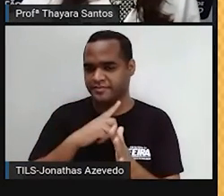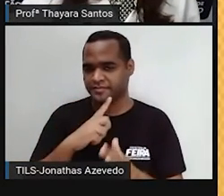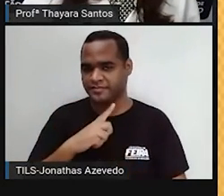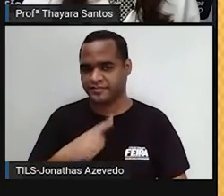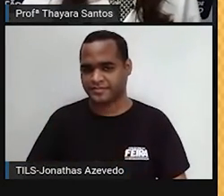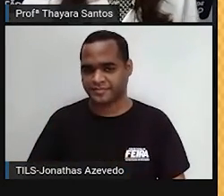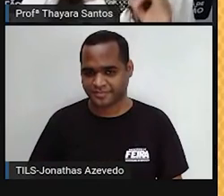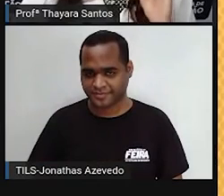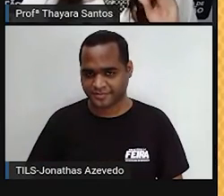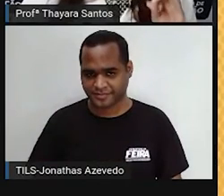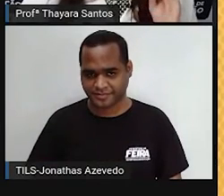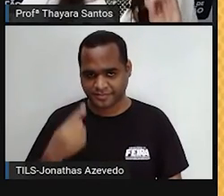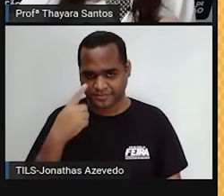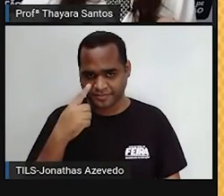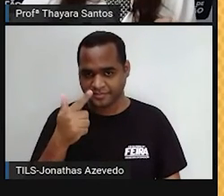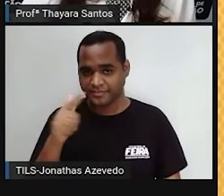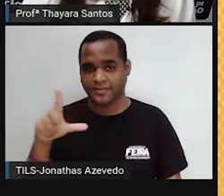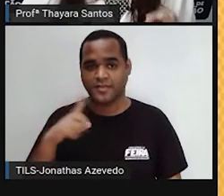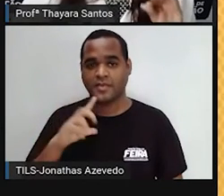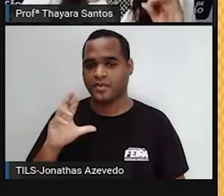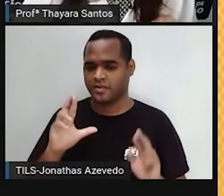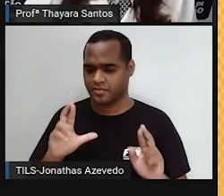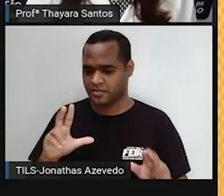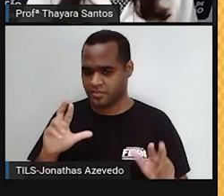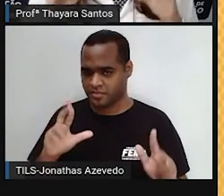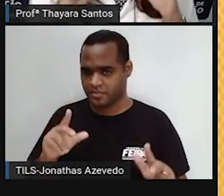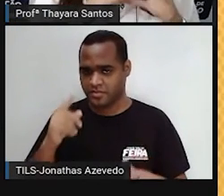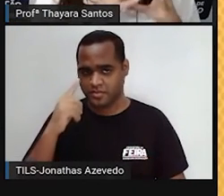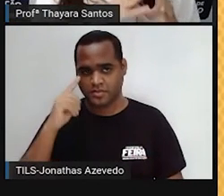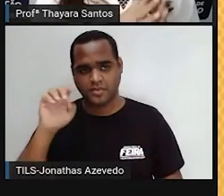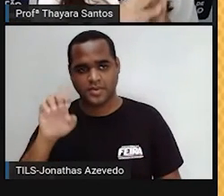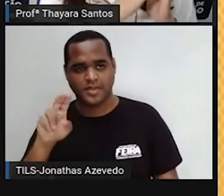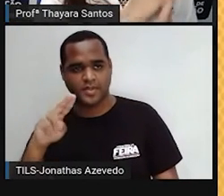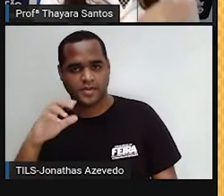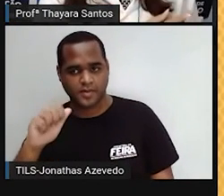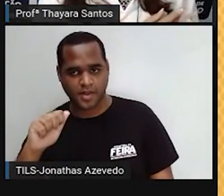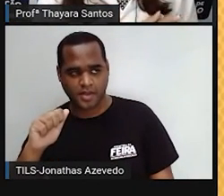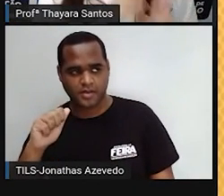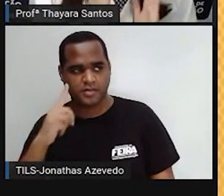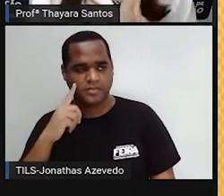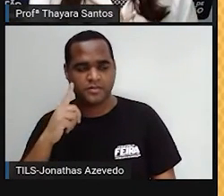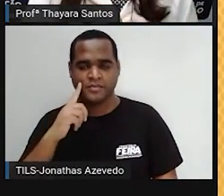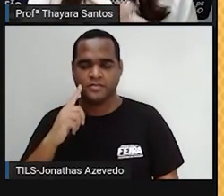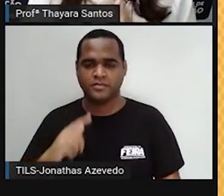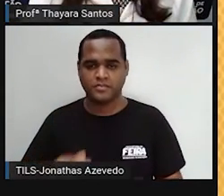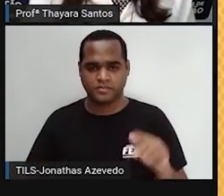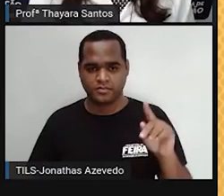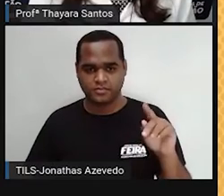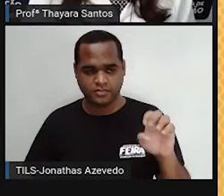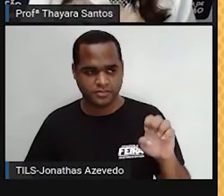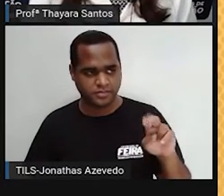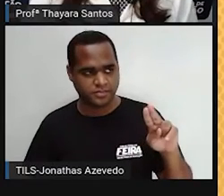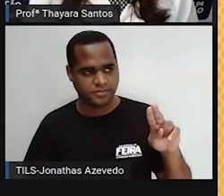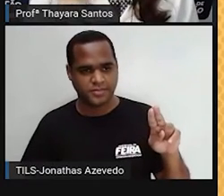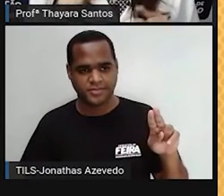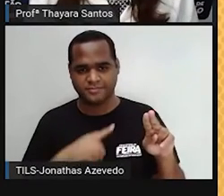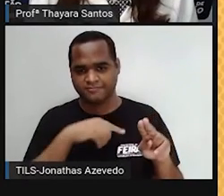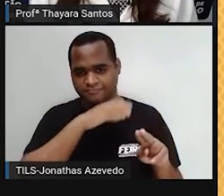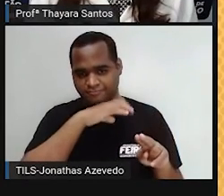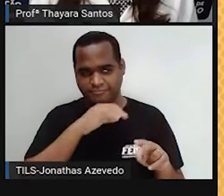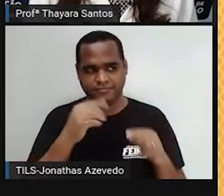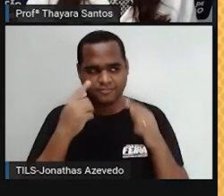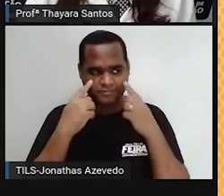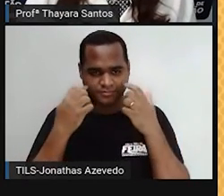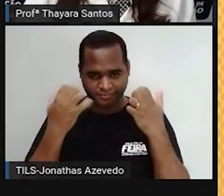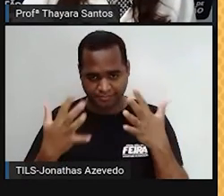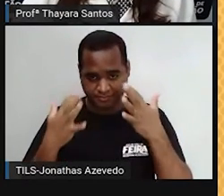Dessa vez, a gente vai ver a diferença entre células eucarióticas vegetais e células eucarióticas animais. Preste